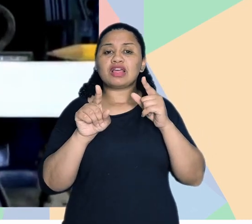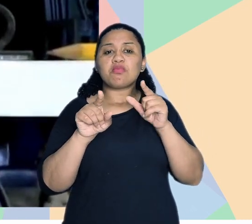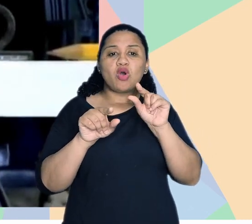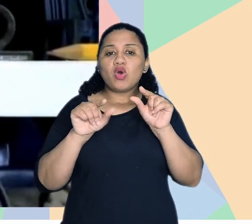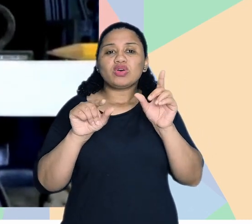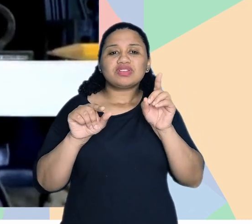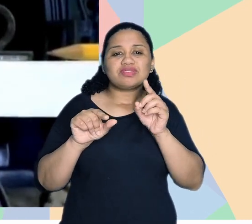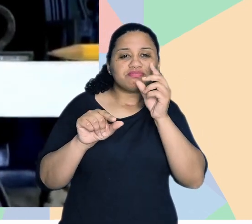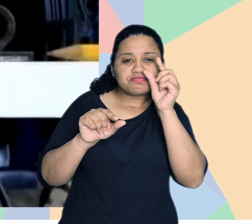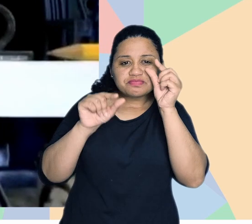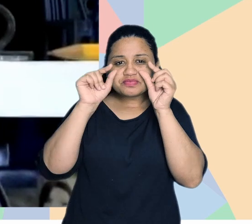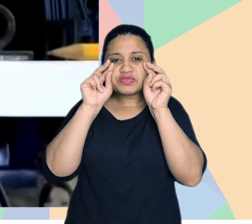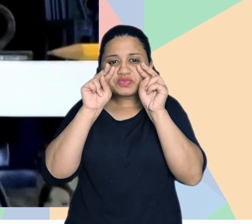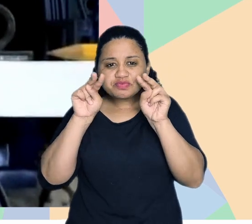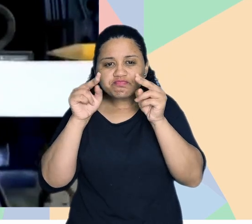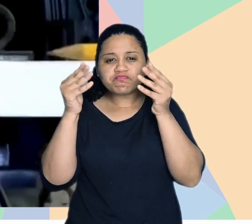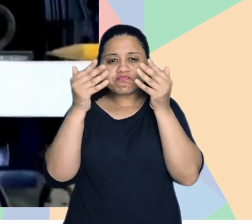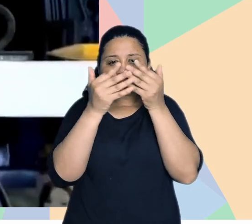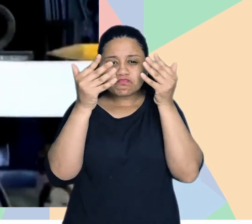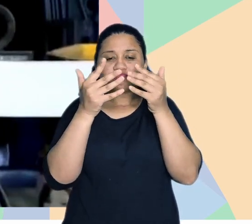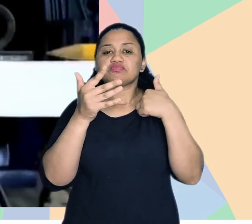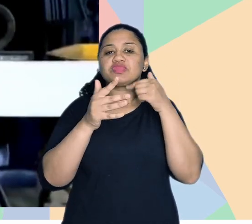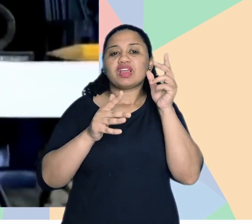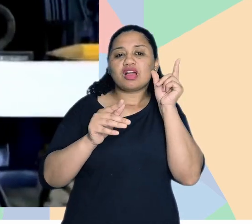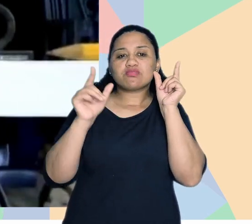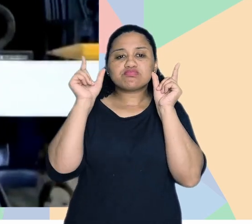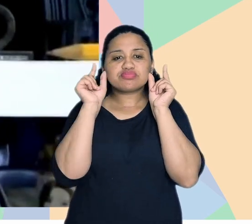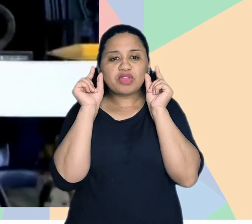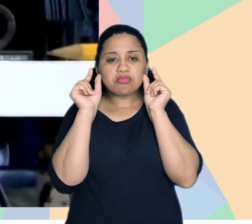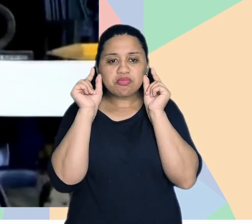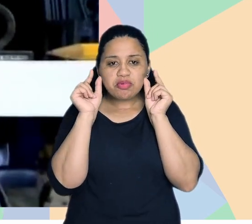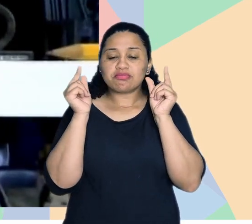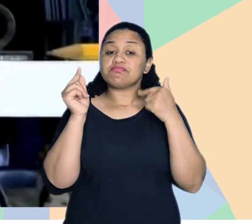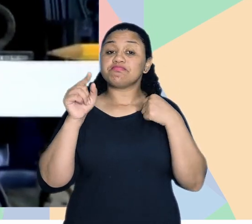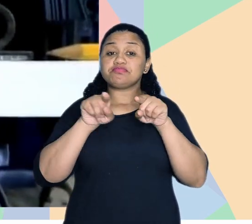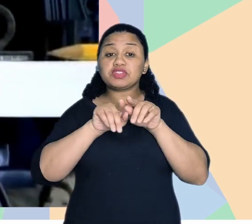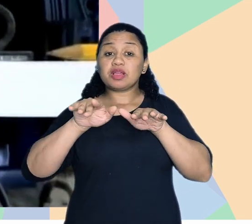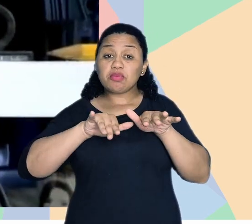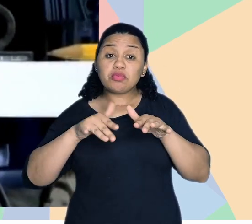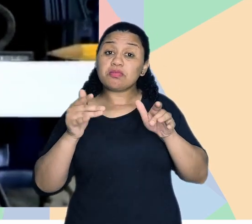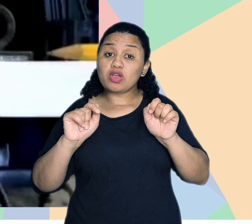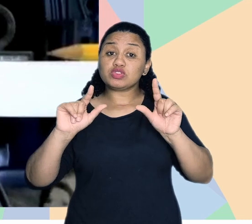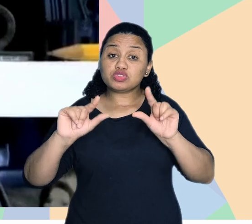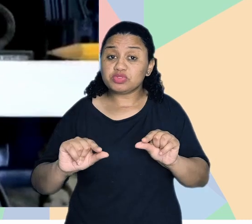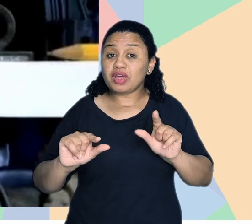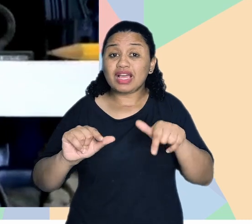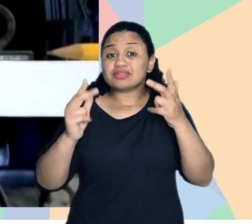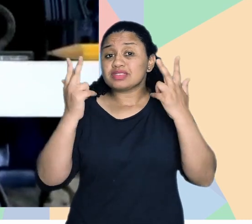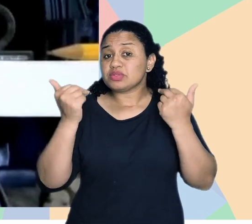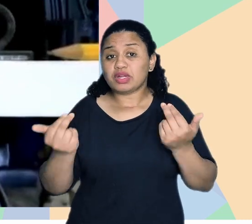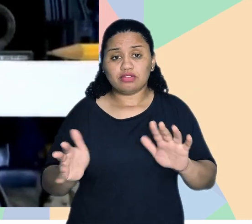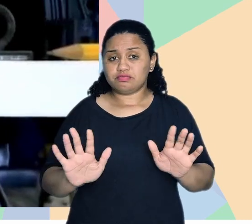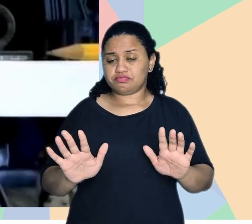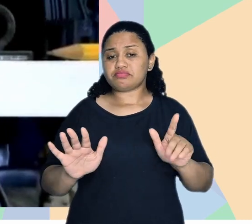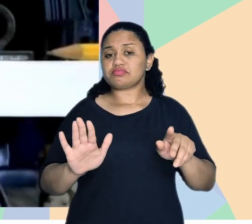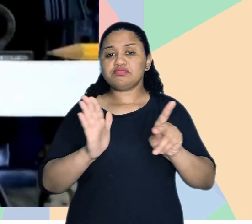um pouco de deficiência visual, um pouco de deficiência auditiva, né? Alguma mobilidade reduzida.